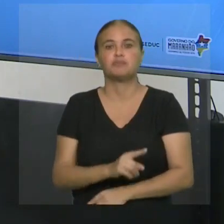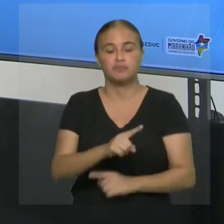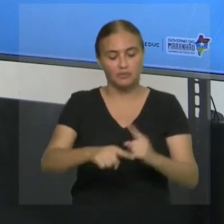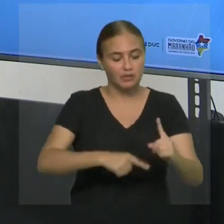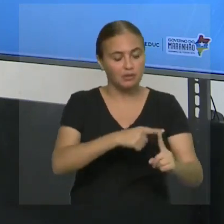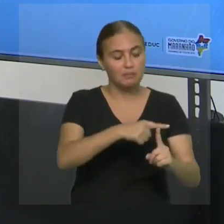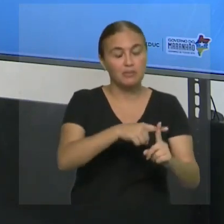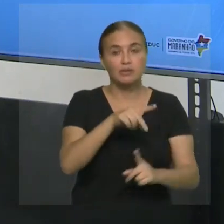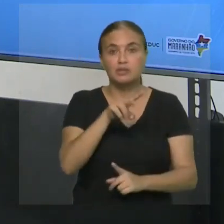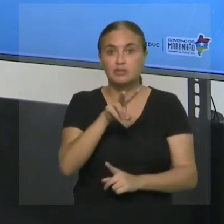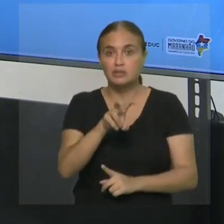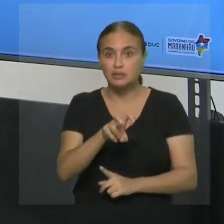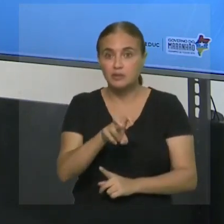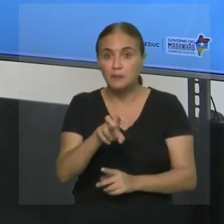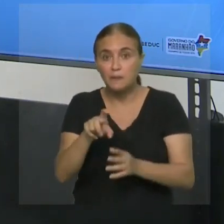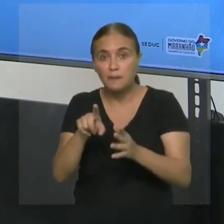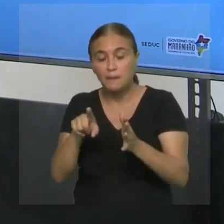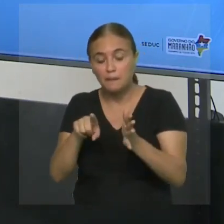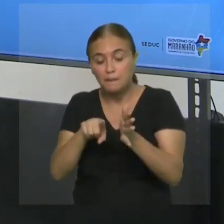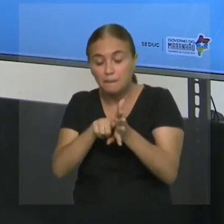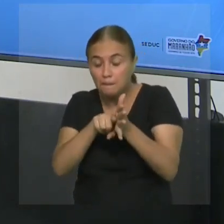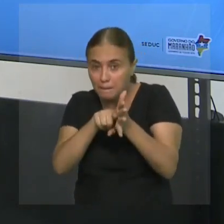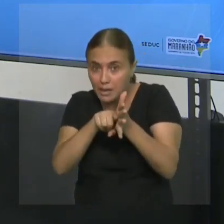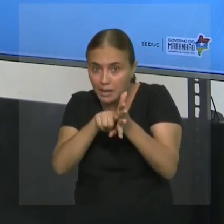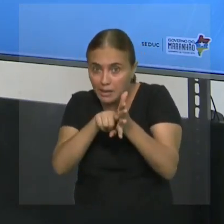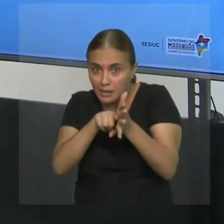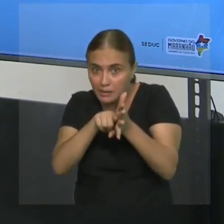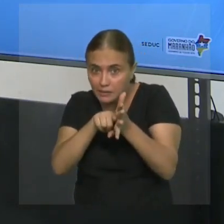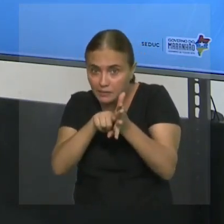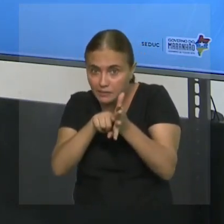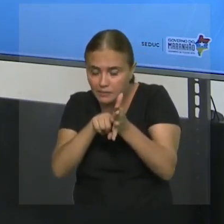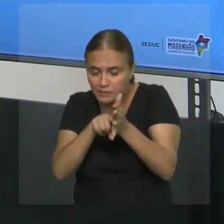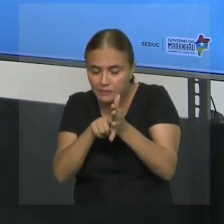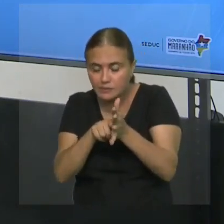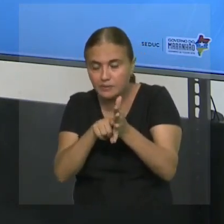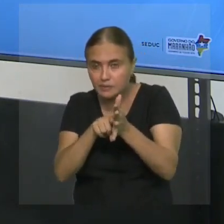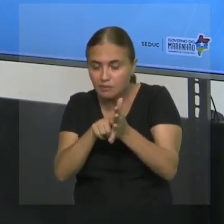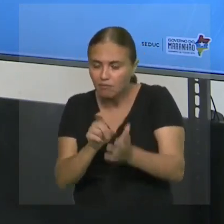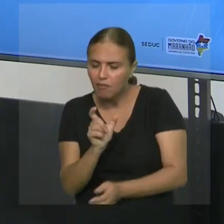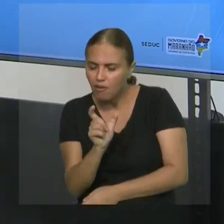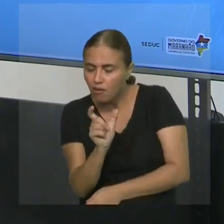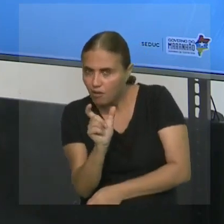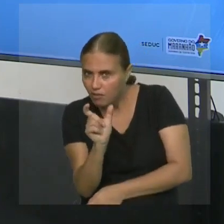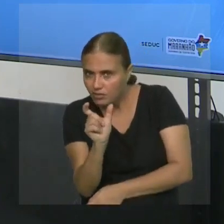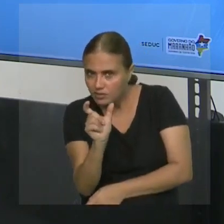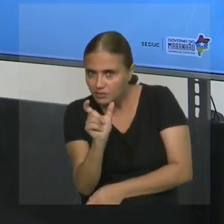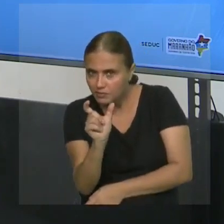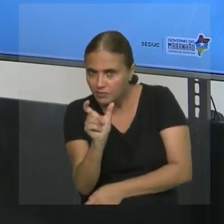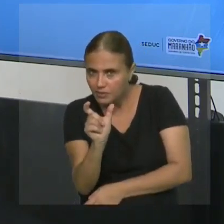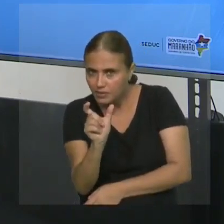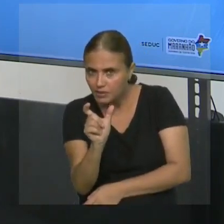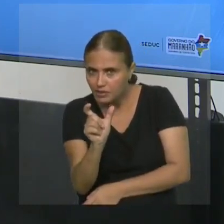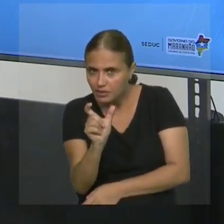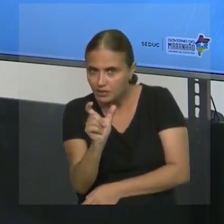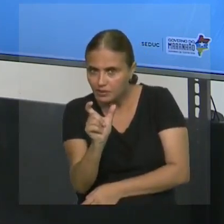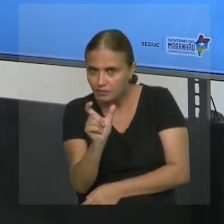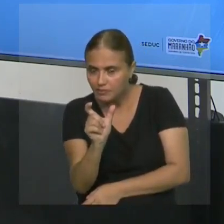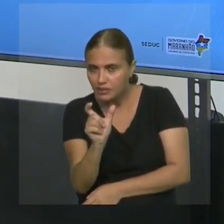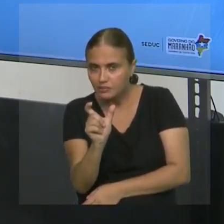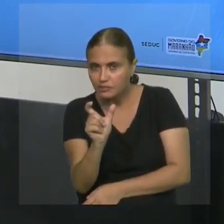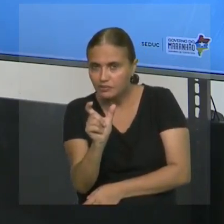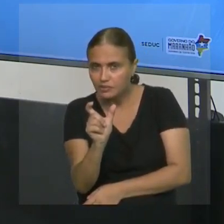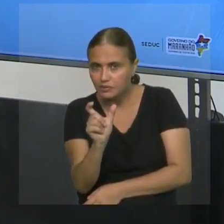Mais 5, menos, mais 2. Esse menos, ele vai mudar esse sinal aqui da frente dele. Sempre vai funcionar assim.